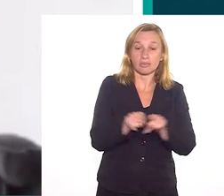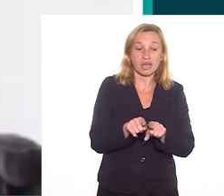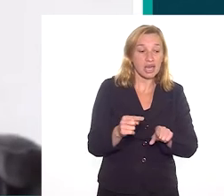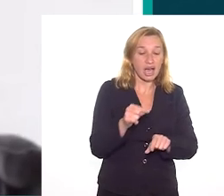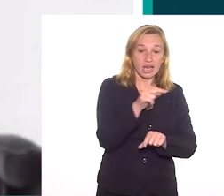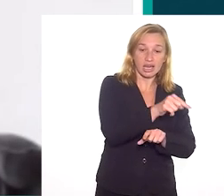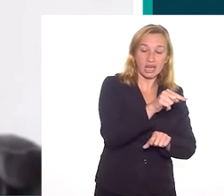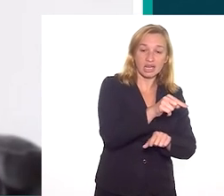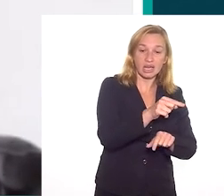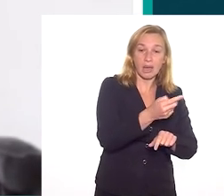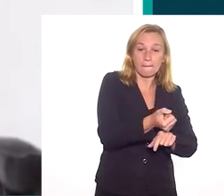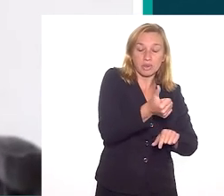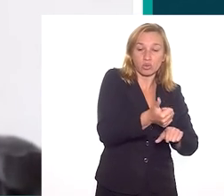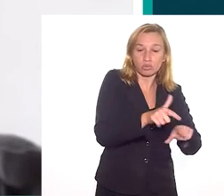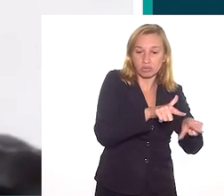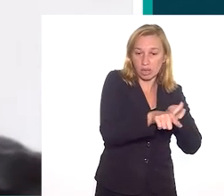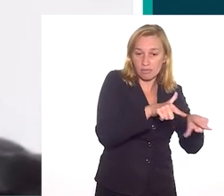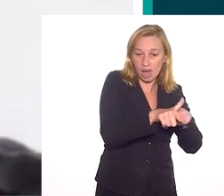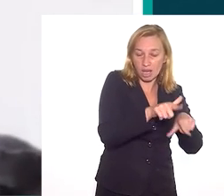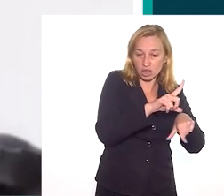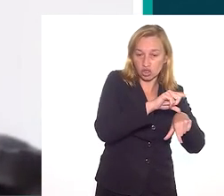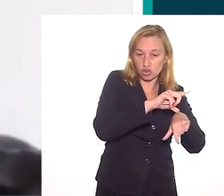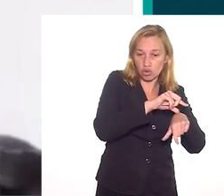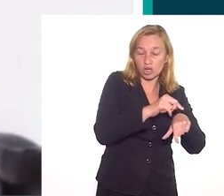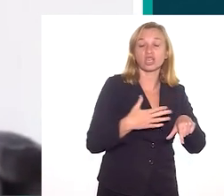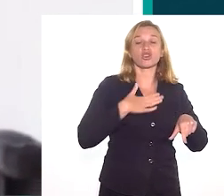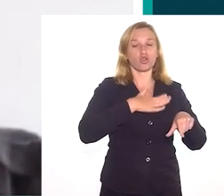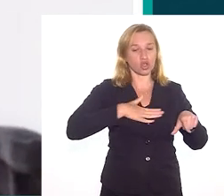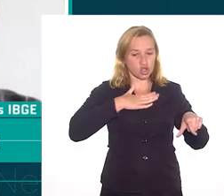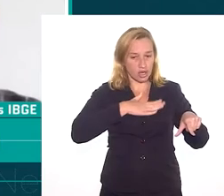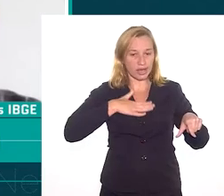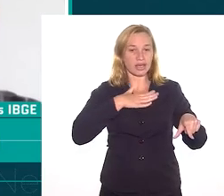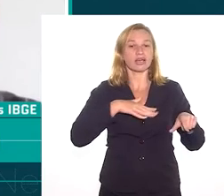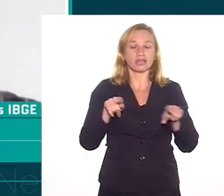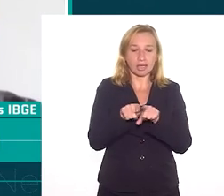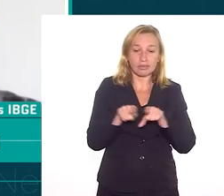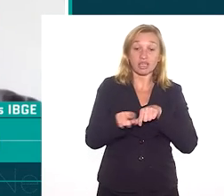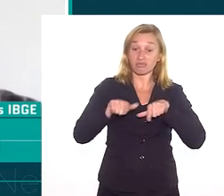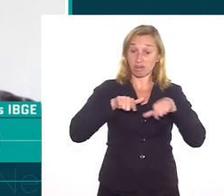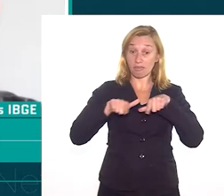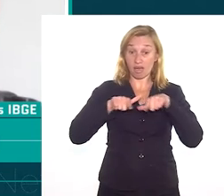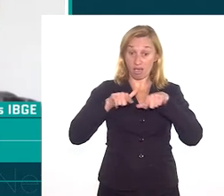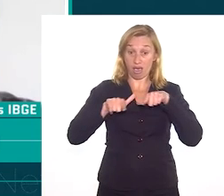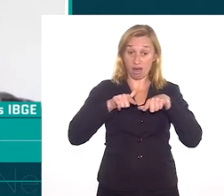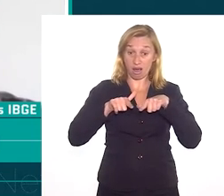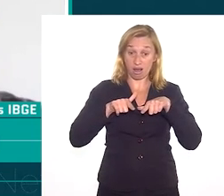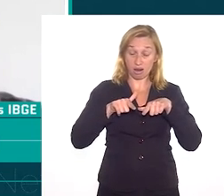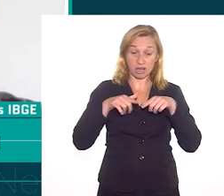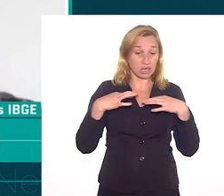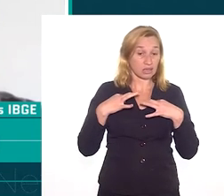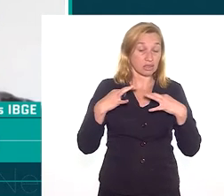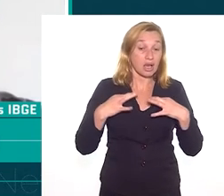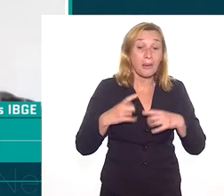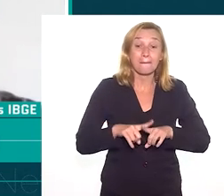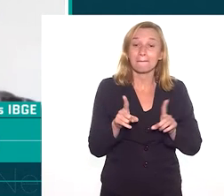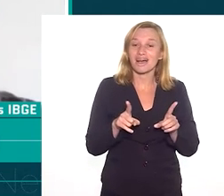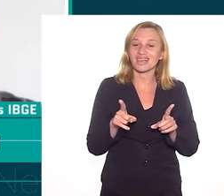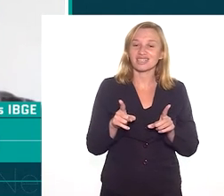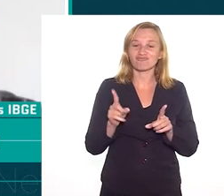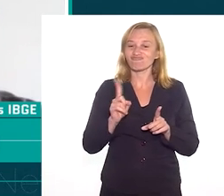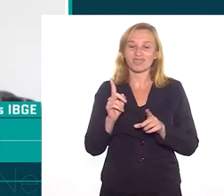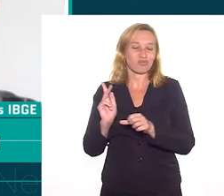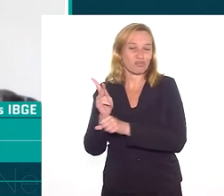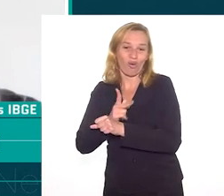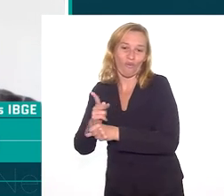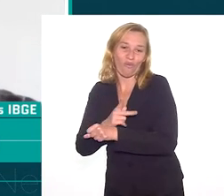também quem tem ocupação com poucas horas de trabalho e quem gostaria de trabalhar e